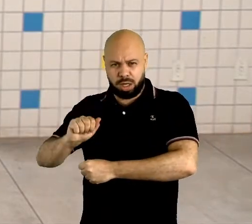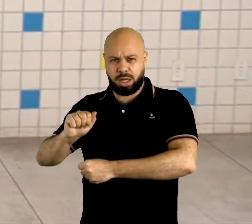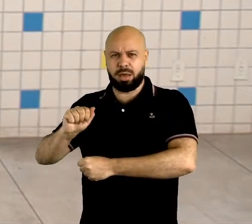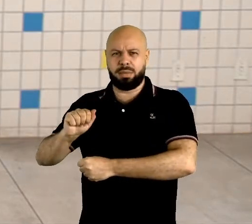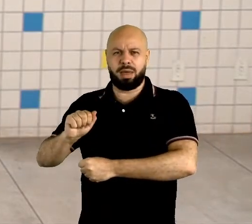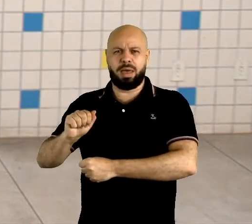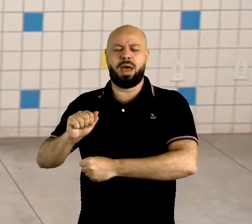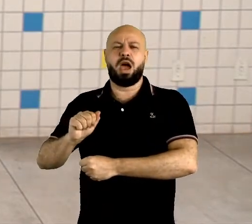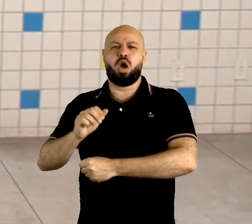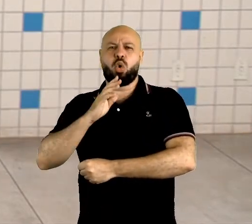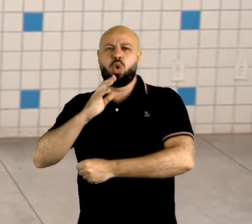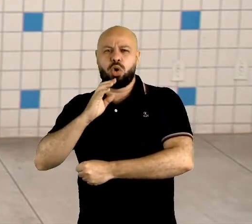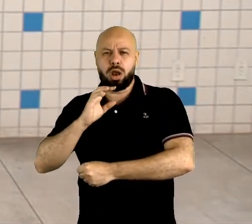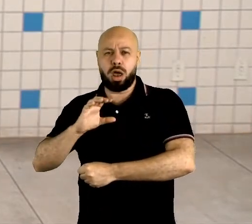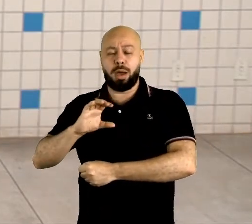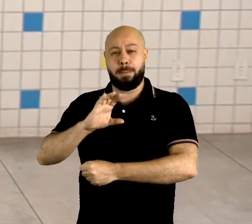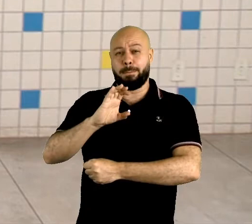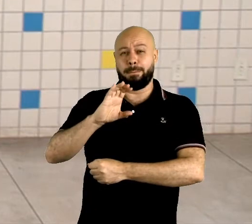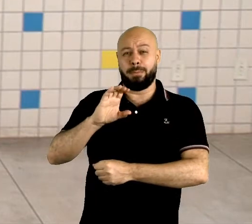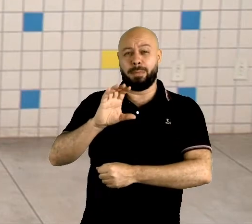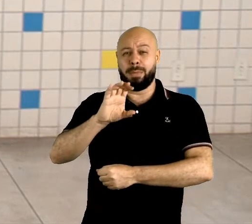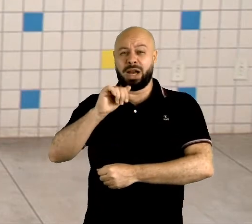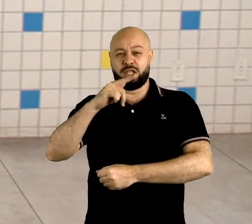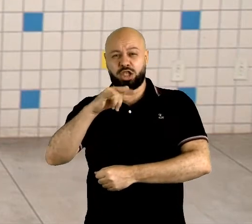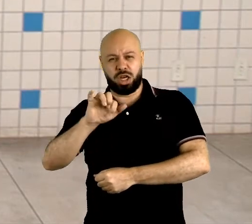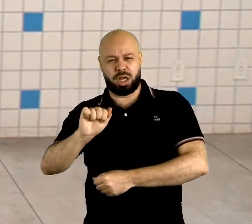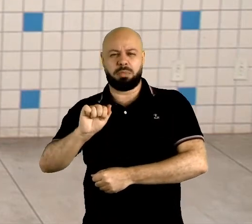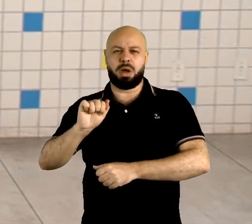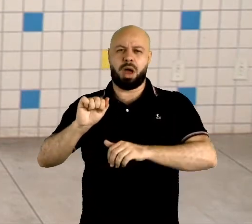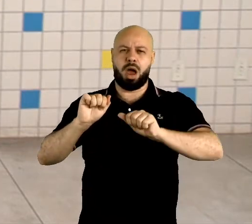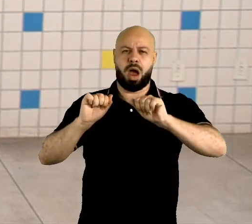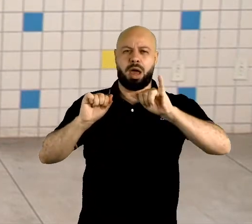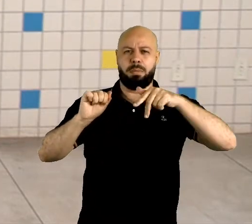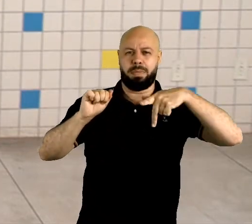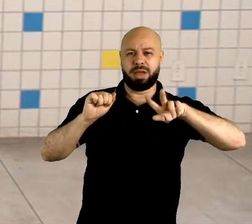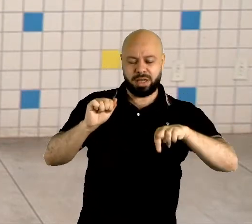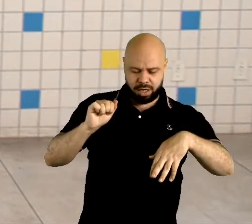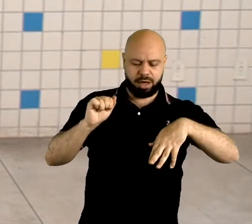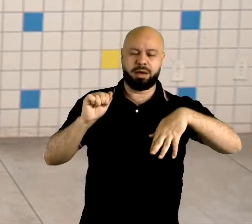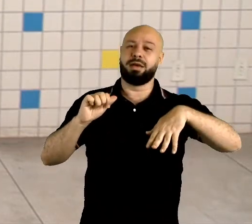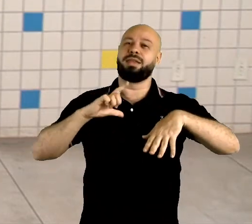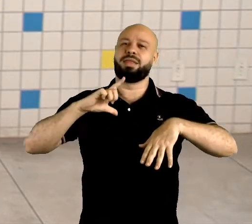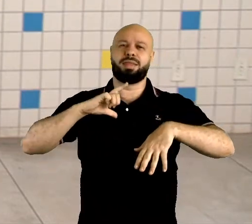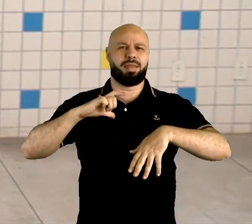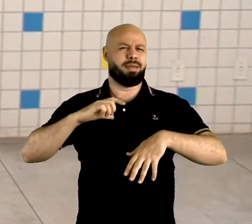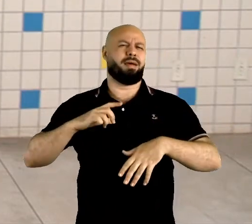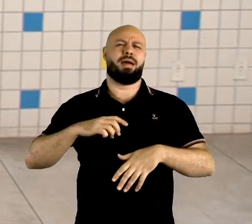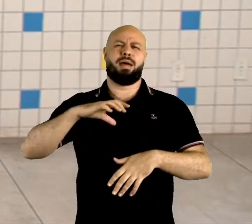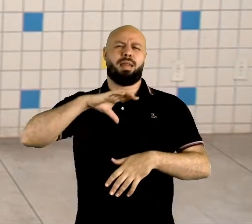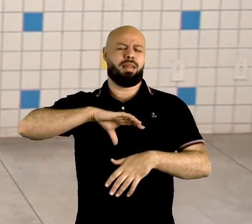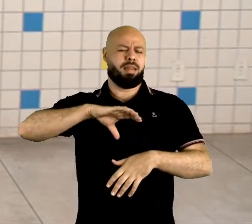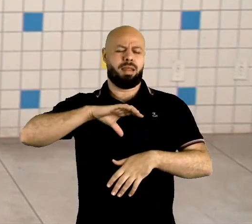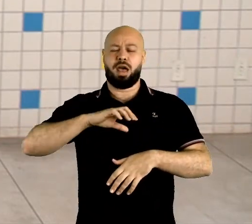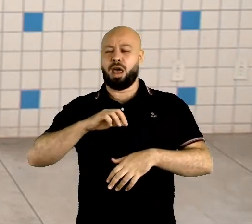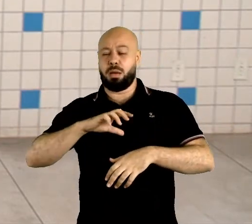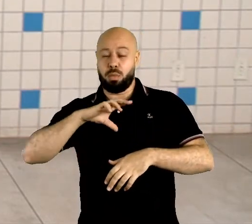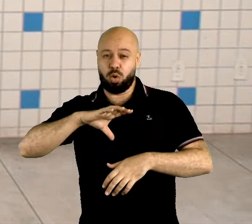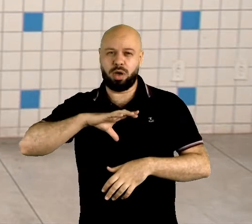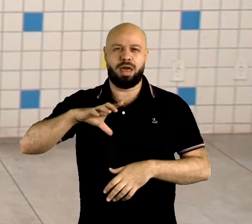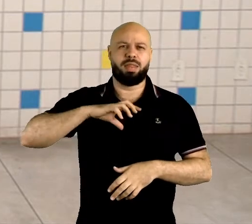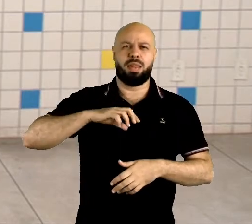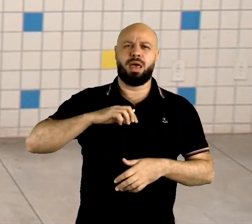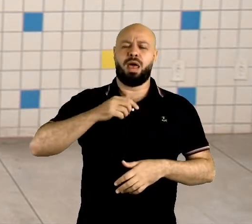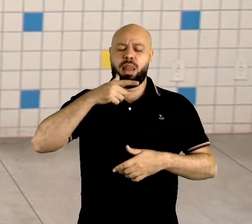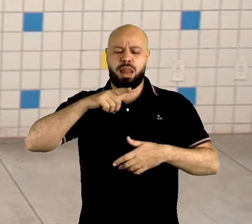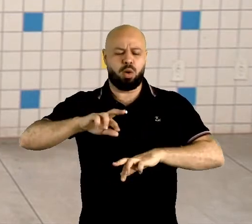é conhecida por alguns como macaxeira e outros como aipim. Então, acontece em todas as línguas. A língua é viva.